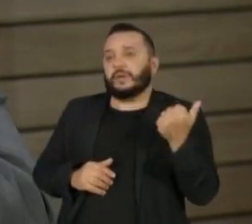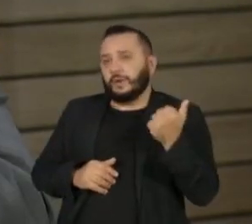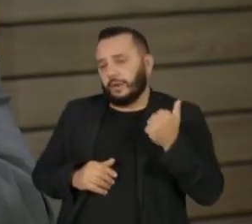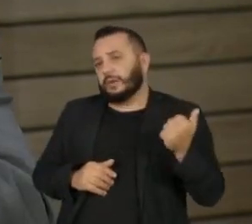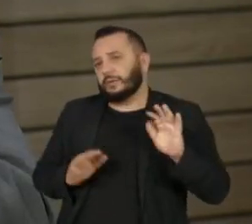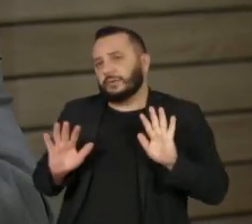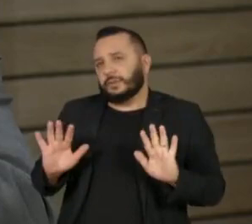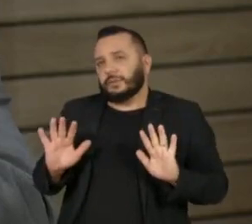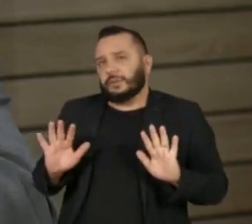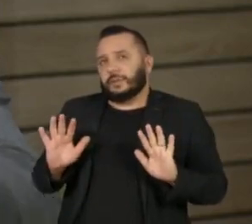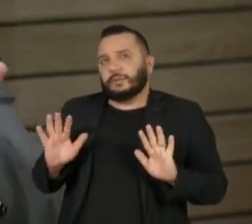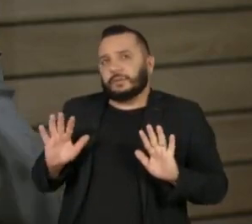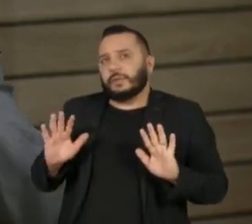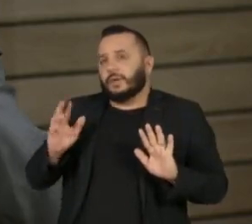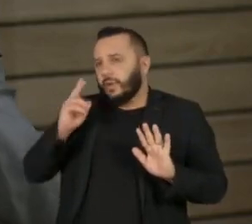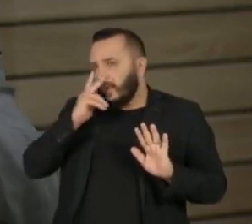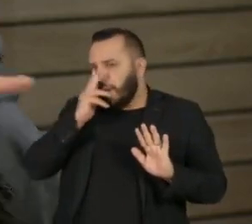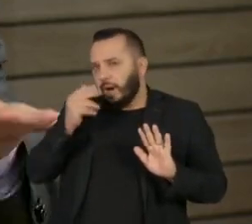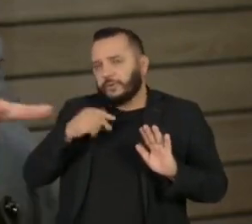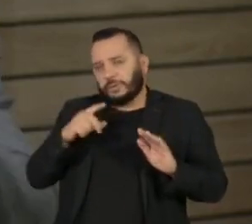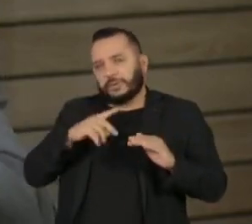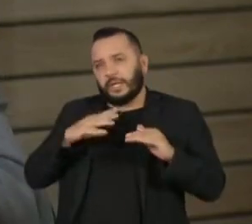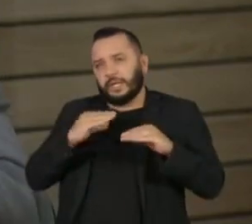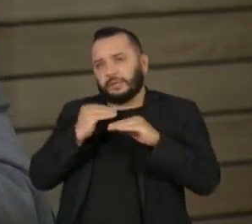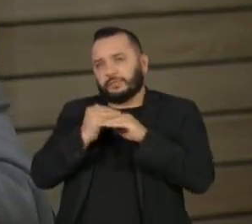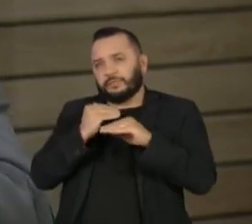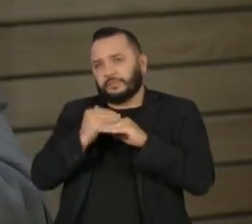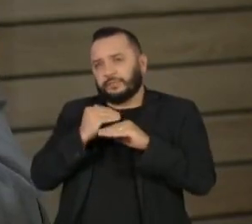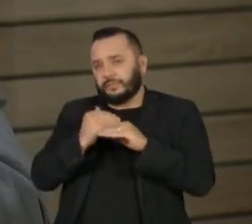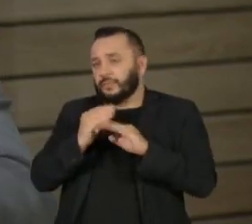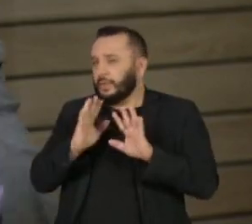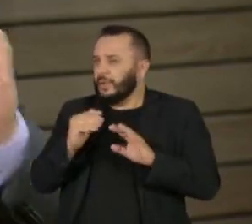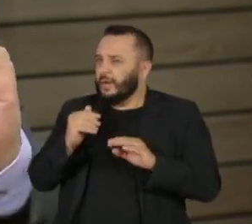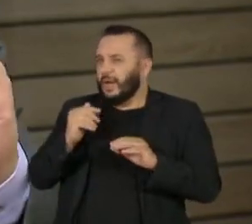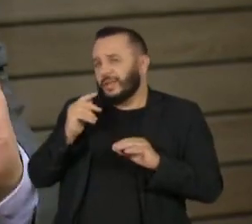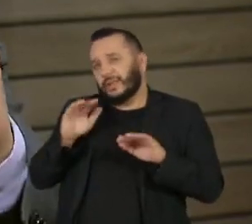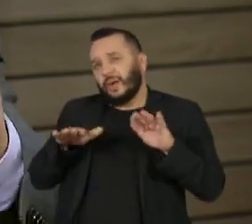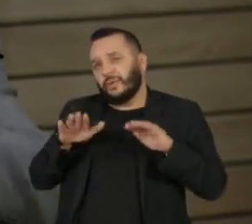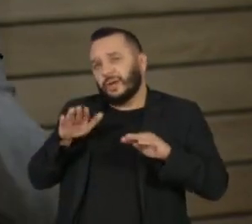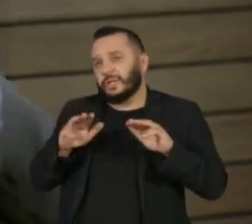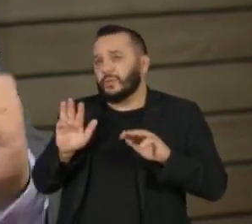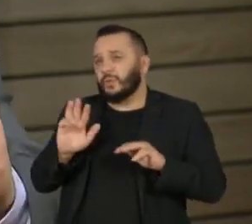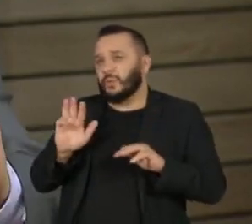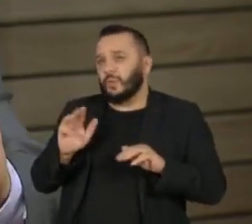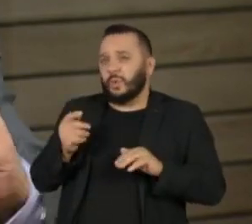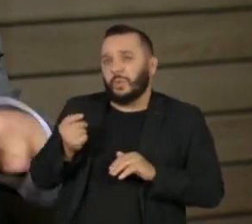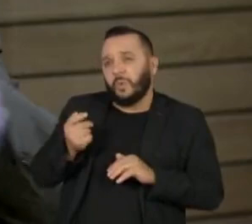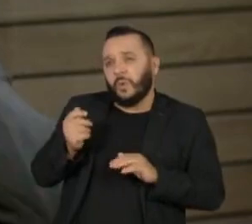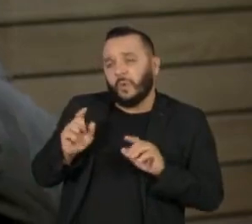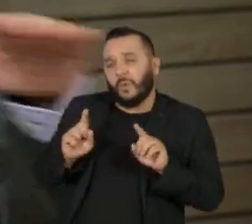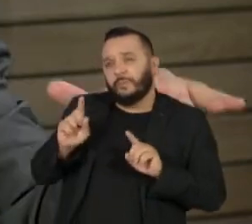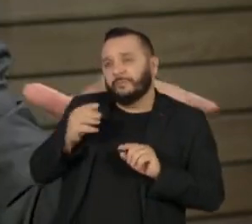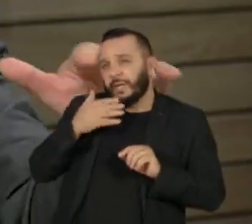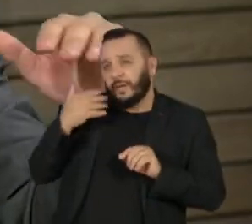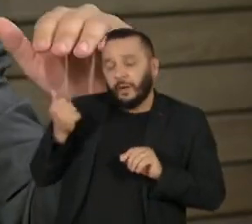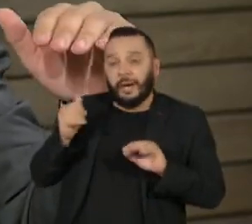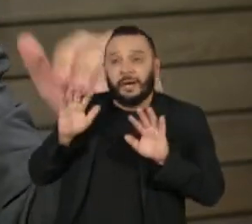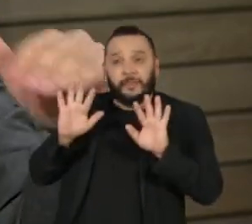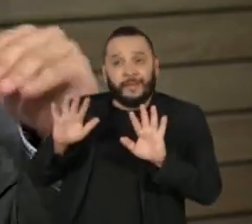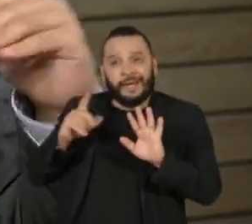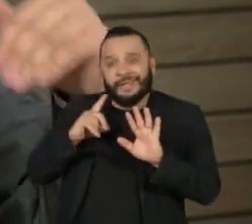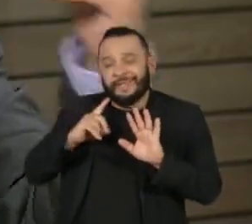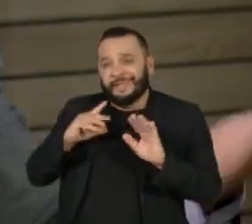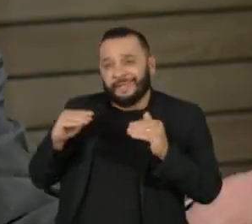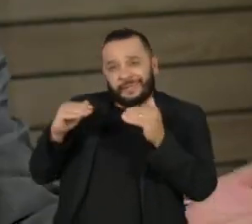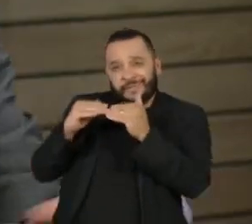debate, eu acredito que tenha dado um empate, o Lula talvez um pouquinho melhor. Empate para a time que está ganhando e precisa do empate até o final do